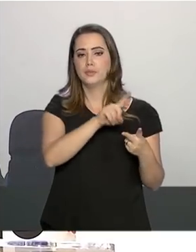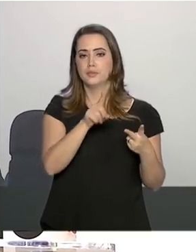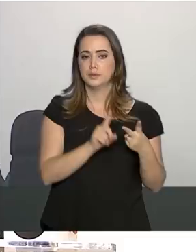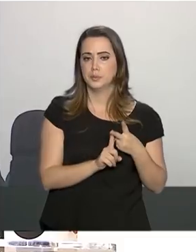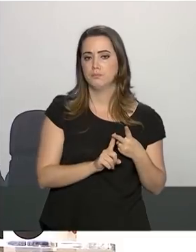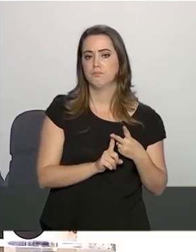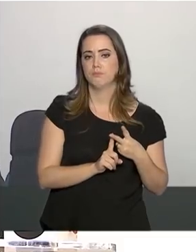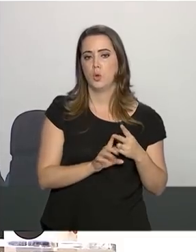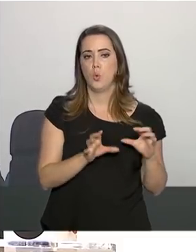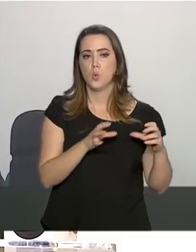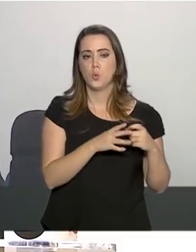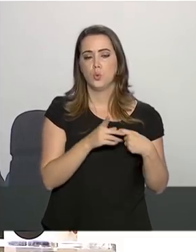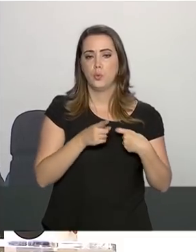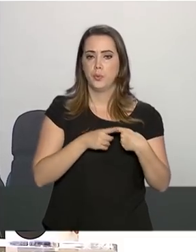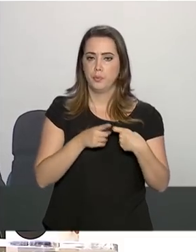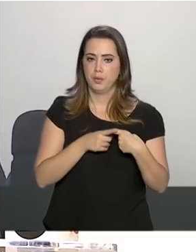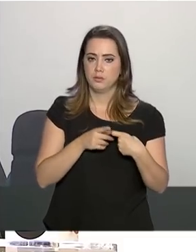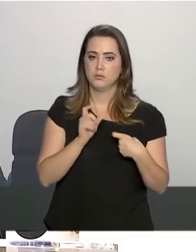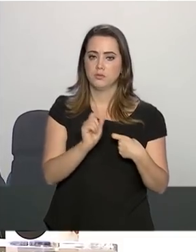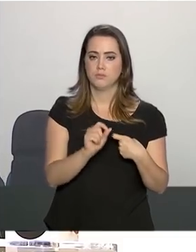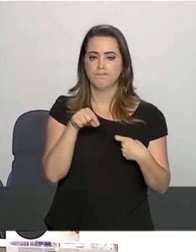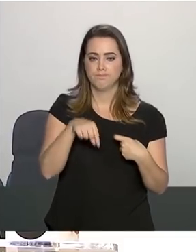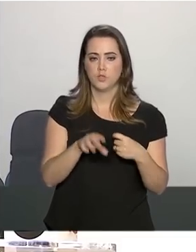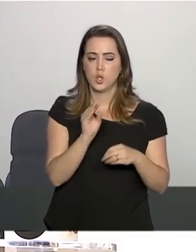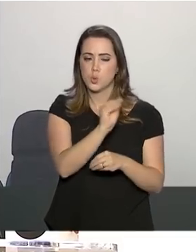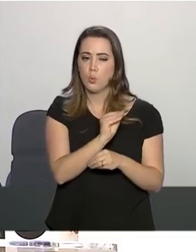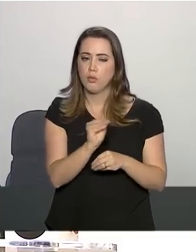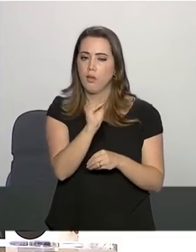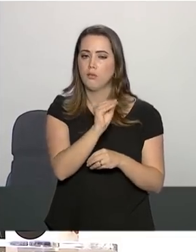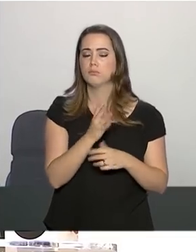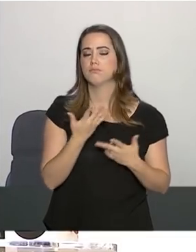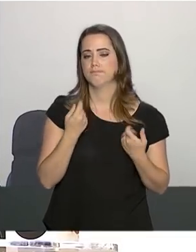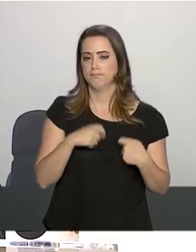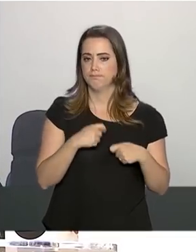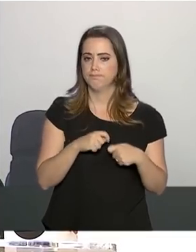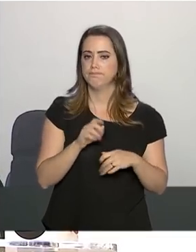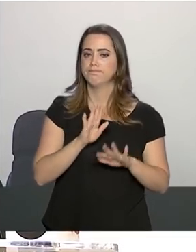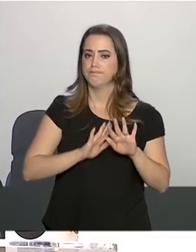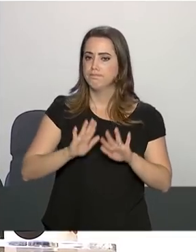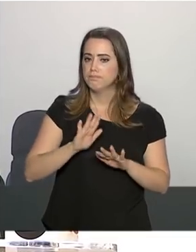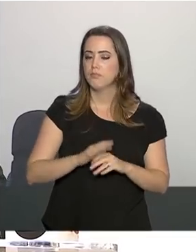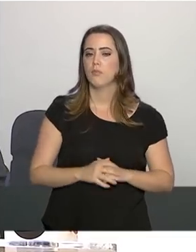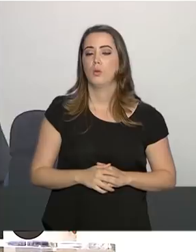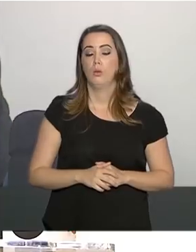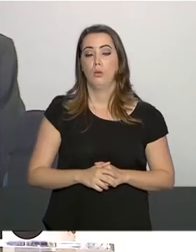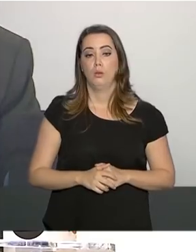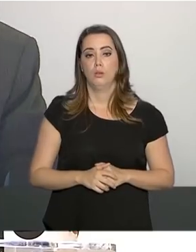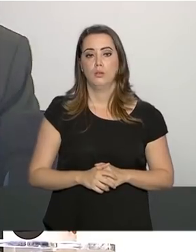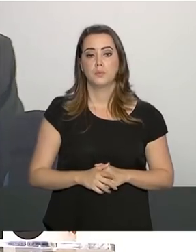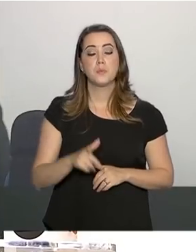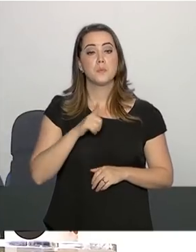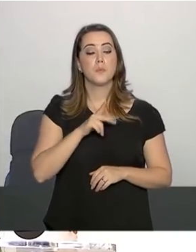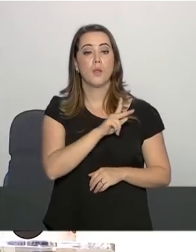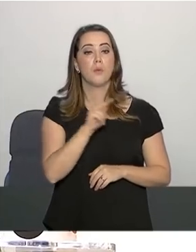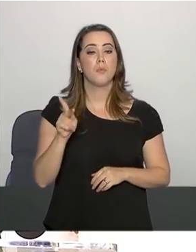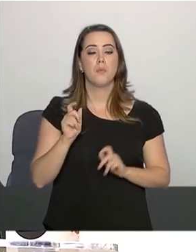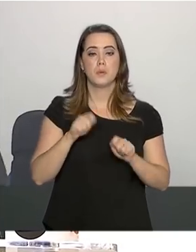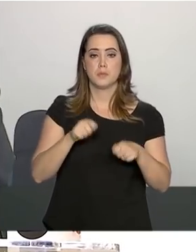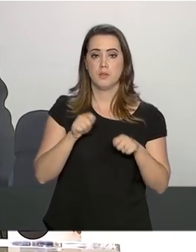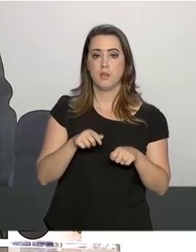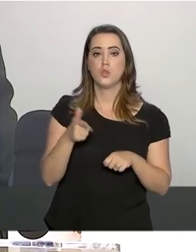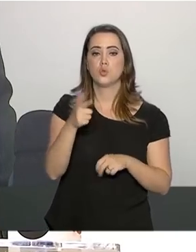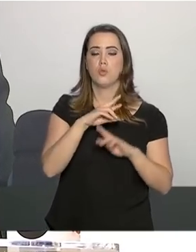tange à equipe médica e cirúrgica desse acompanhamento. General, existe a possibilidade de ele voltar a fazer reunião por